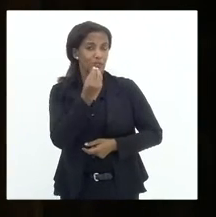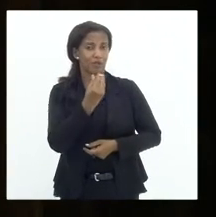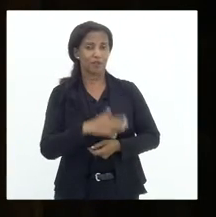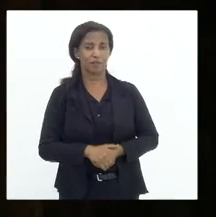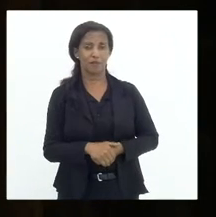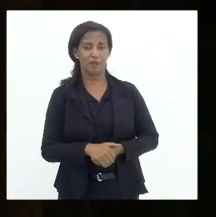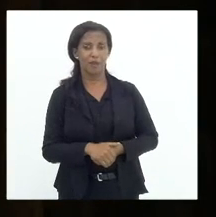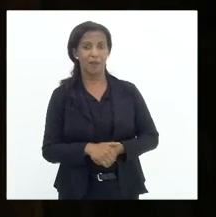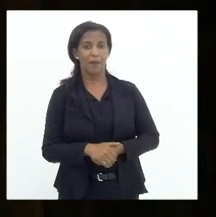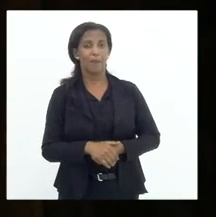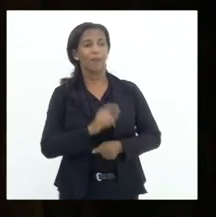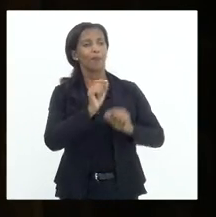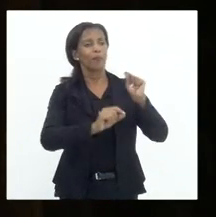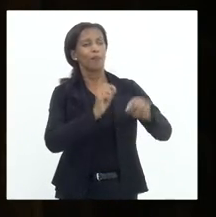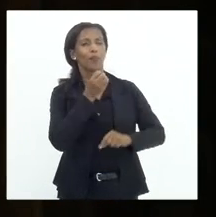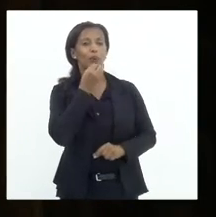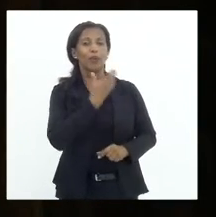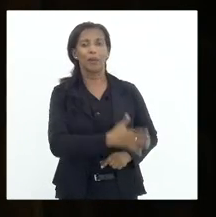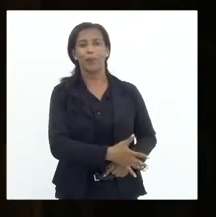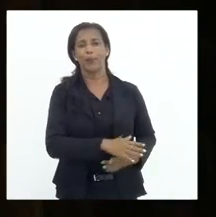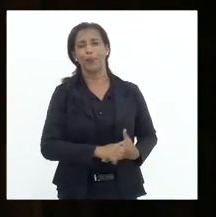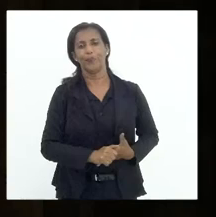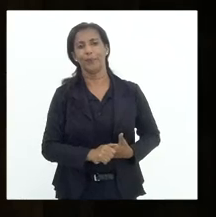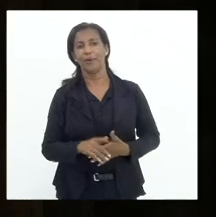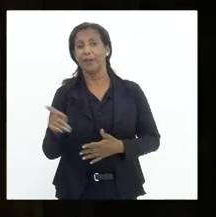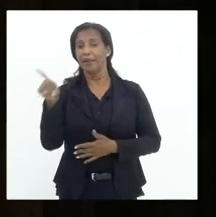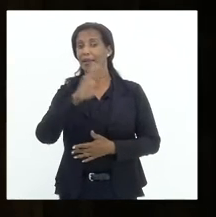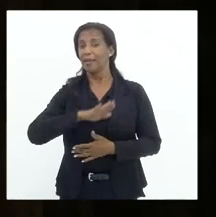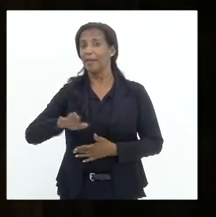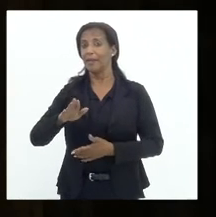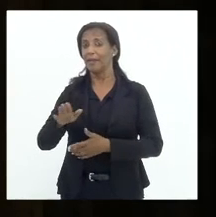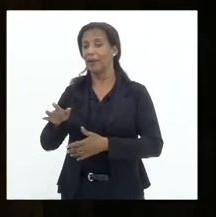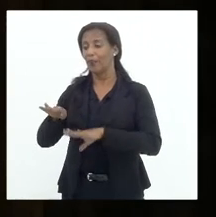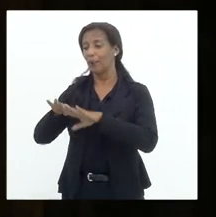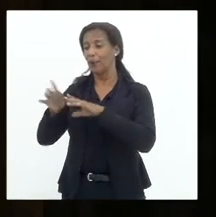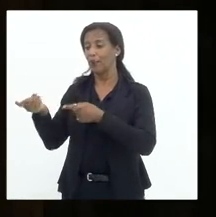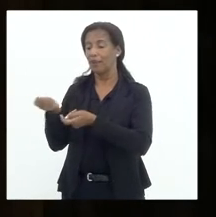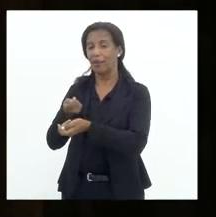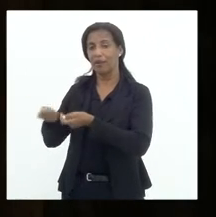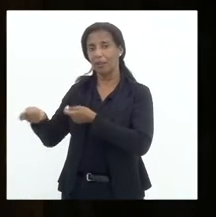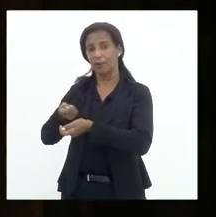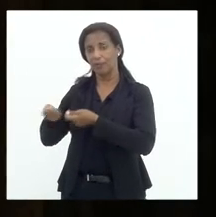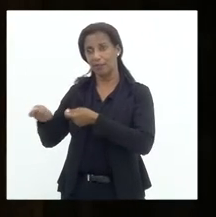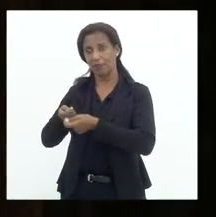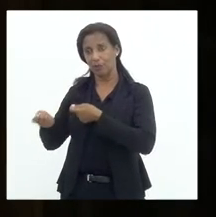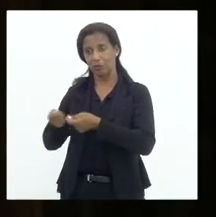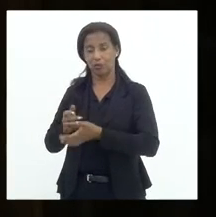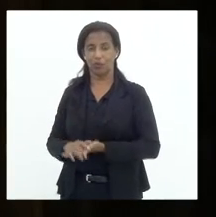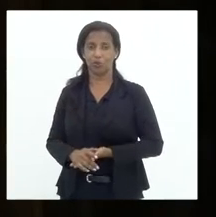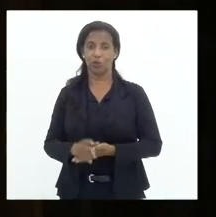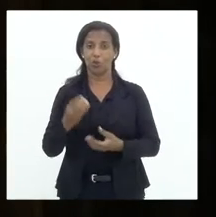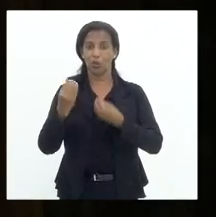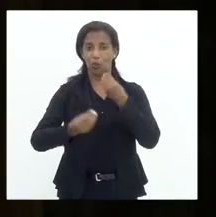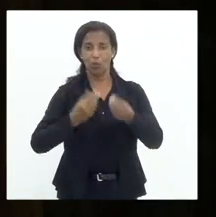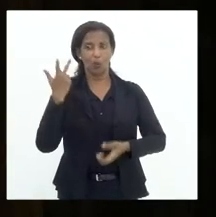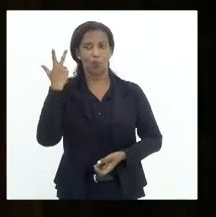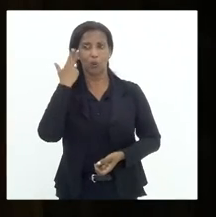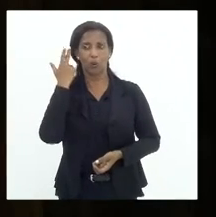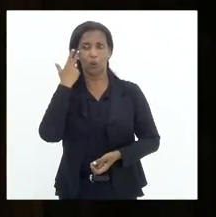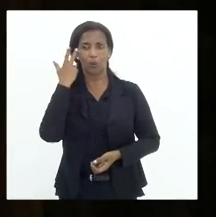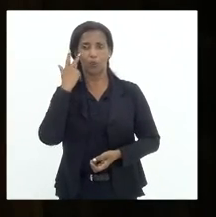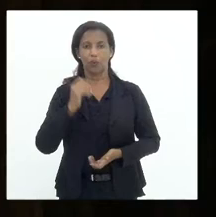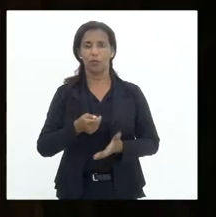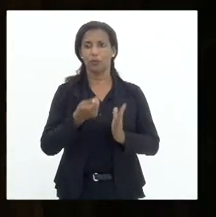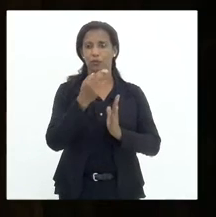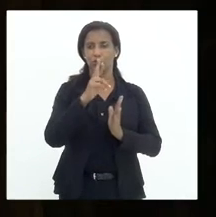belicismo e não nas mesas de negociações como é comum nos